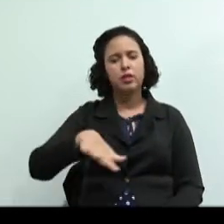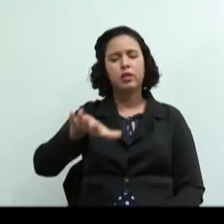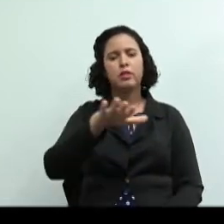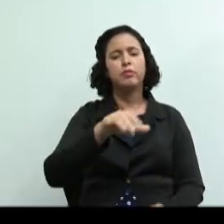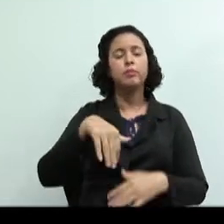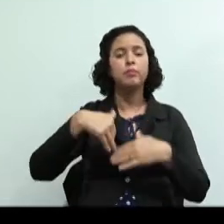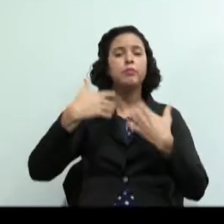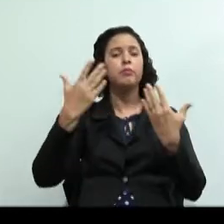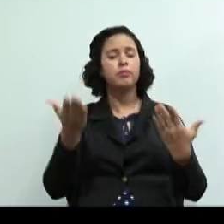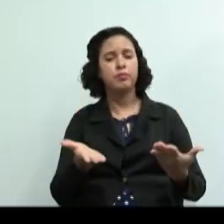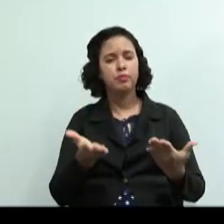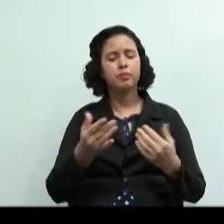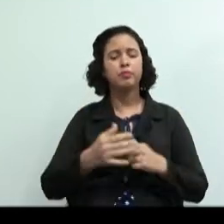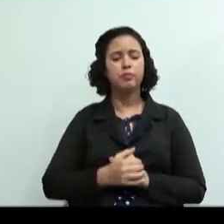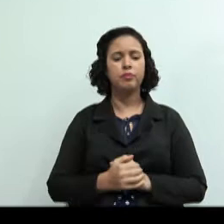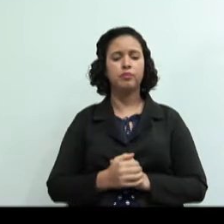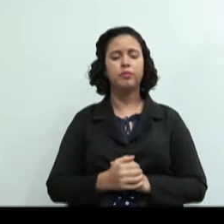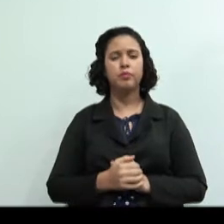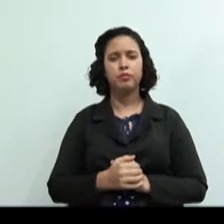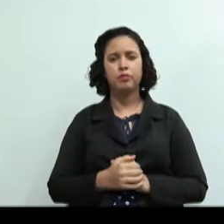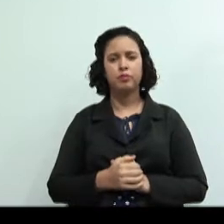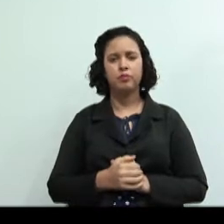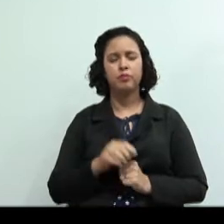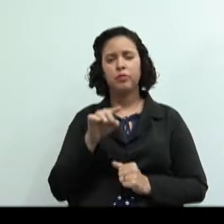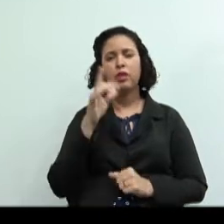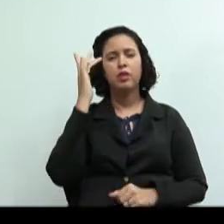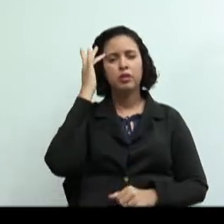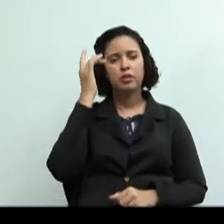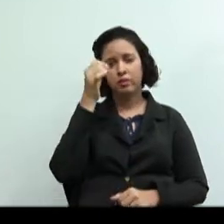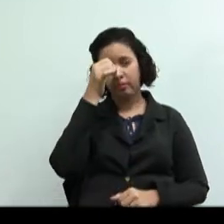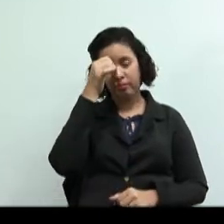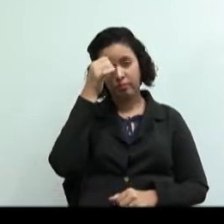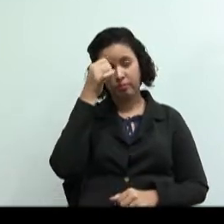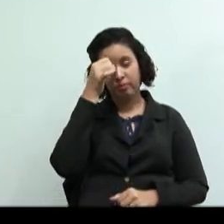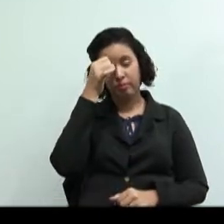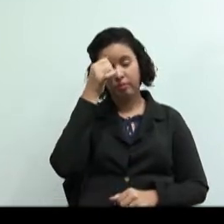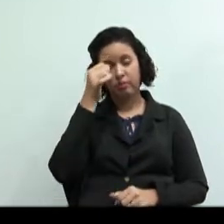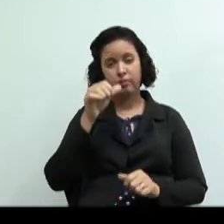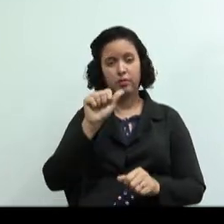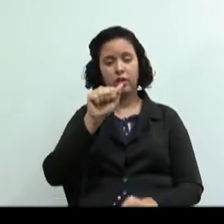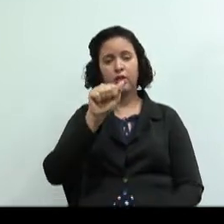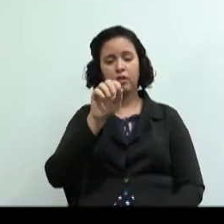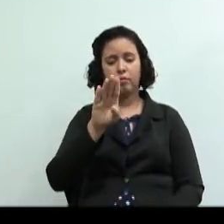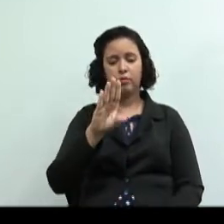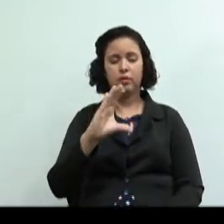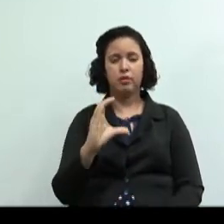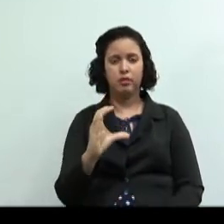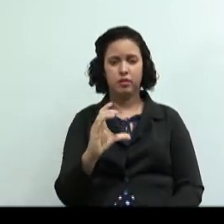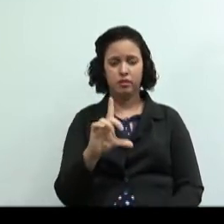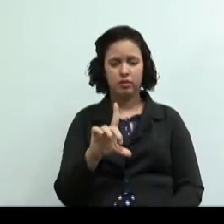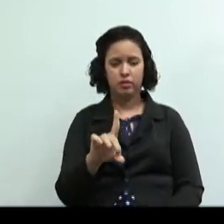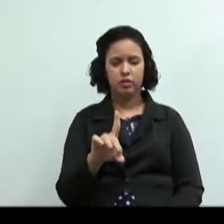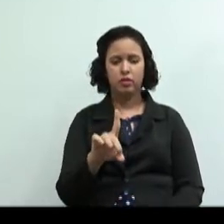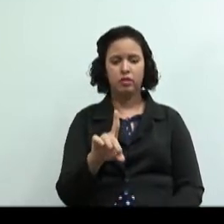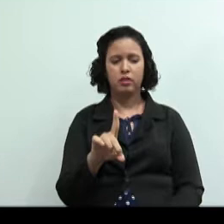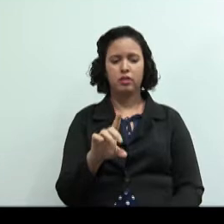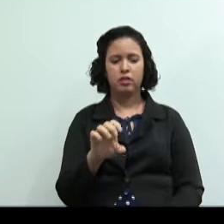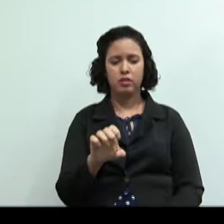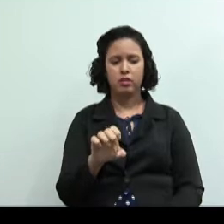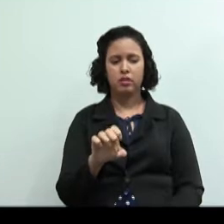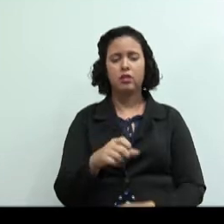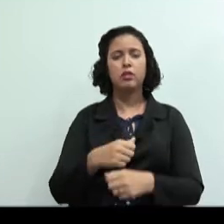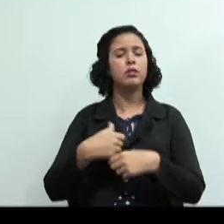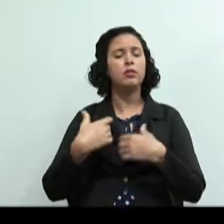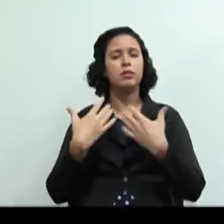pessoal o que vocês acham letra A letra B ramo habitacional de consumo educacional de